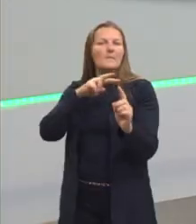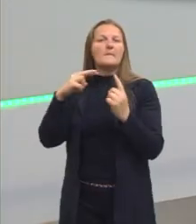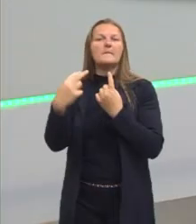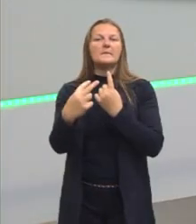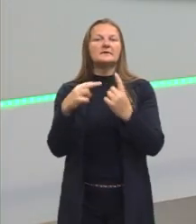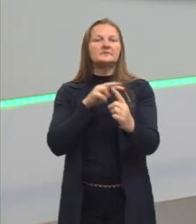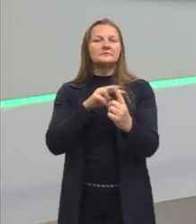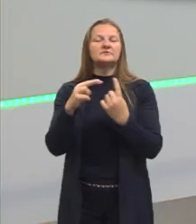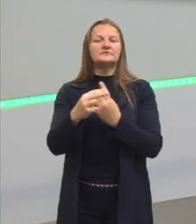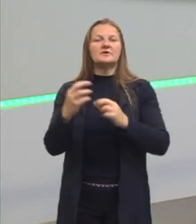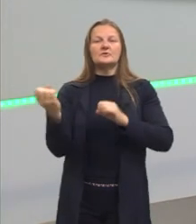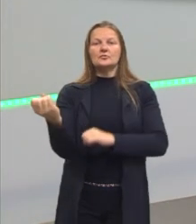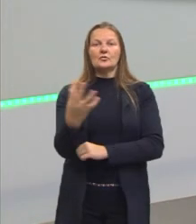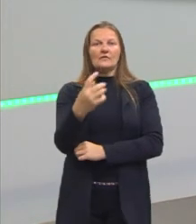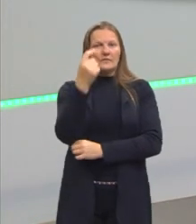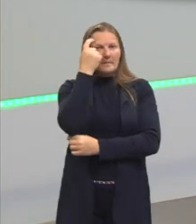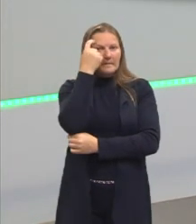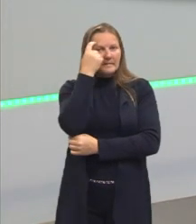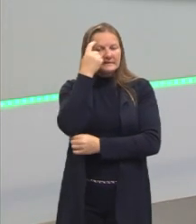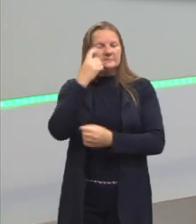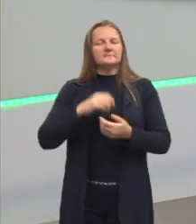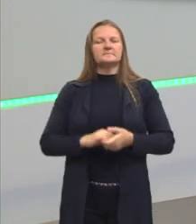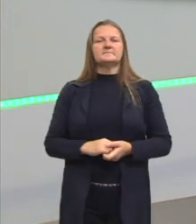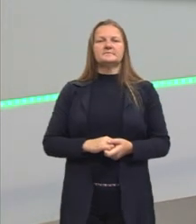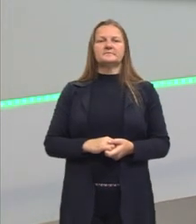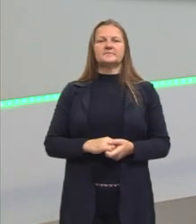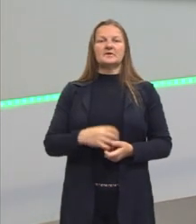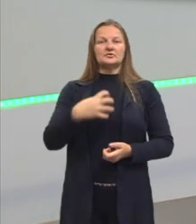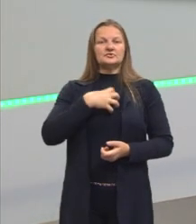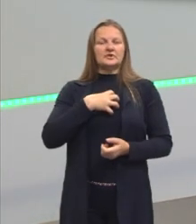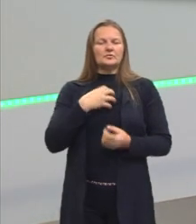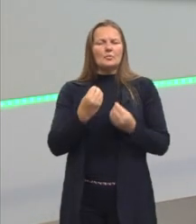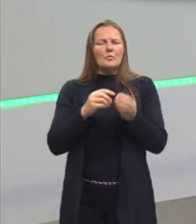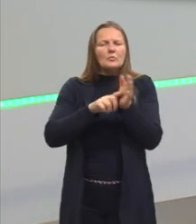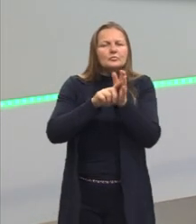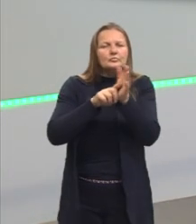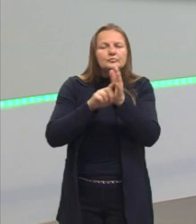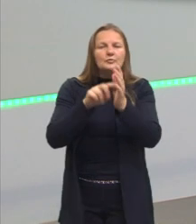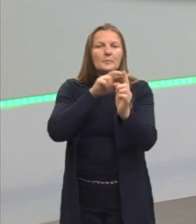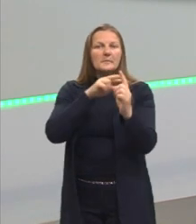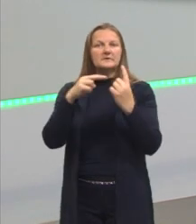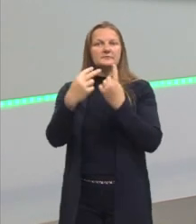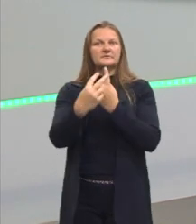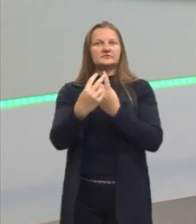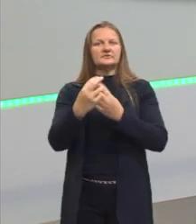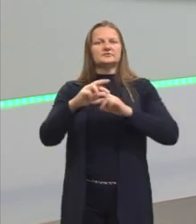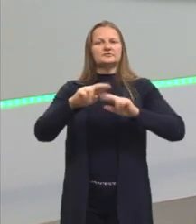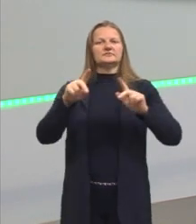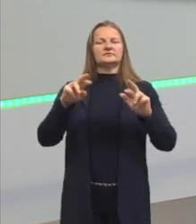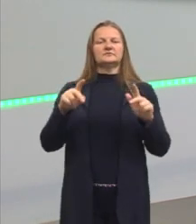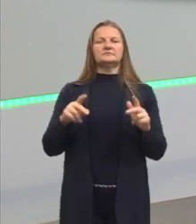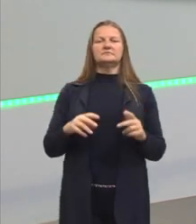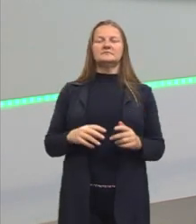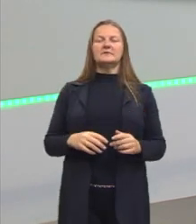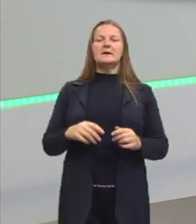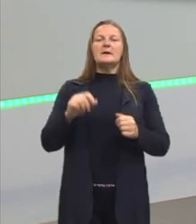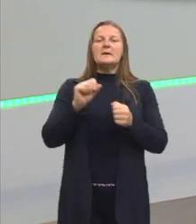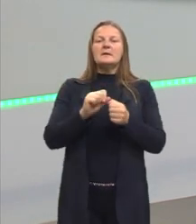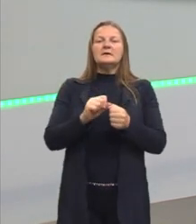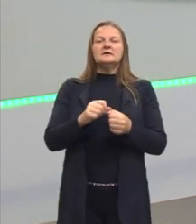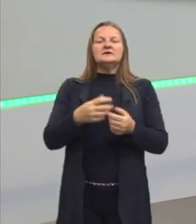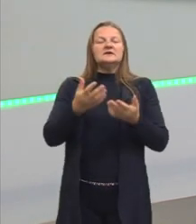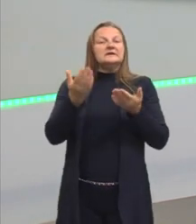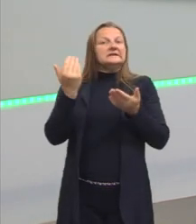para esse novo pensamento, para esse novo jeito de analisar a situação. Ou seja, as pessoas param de cruzar os